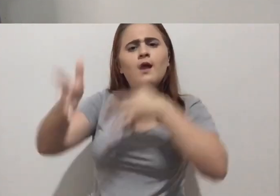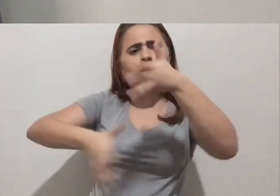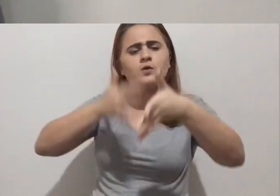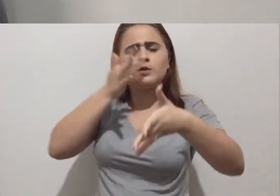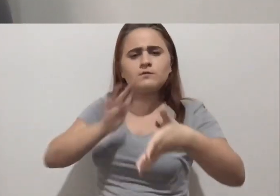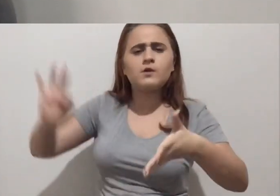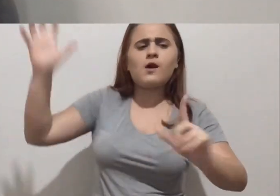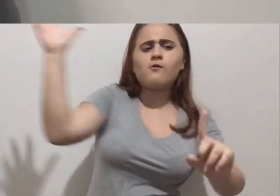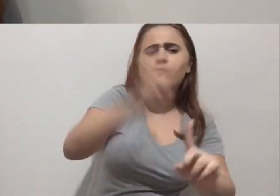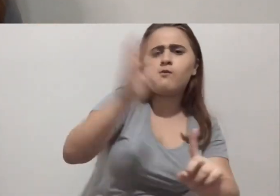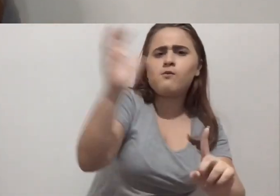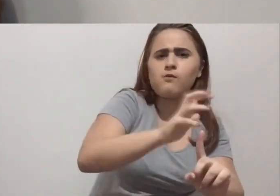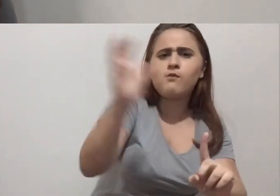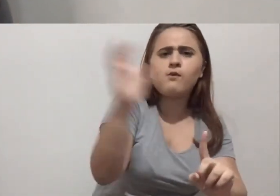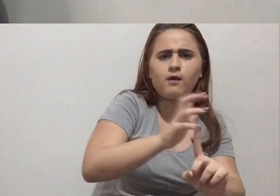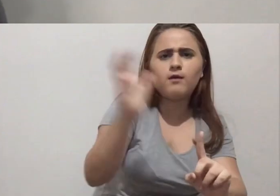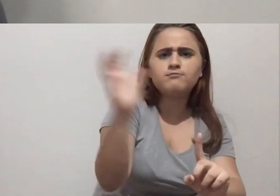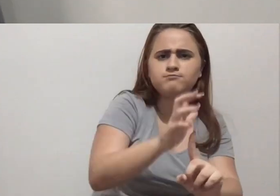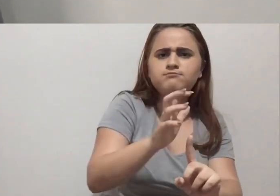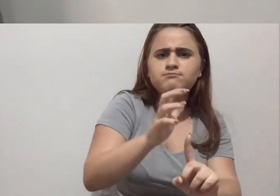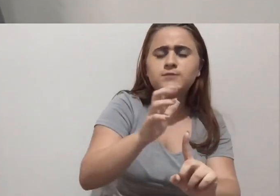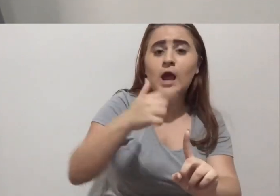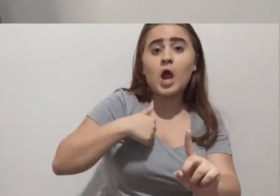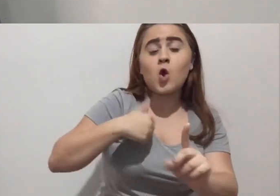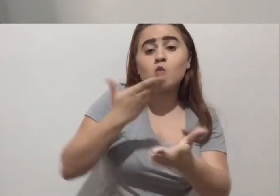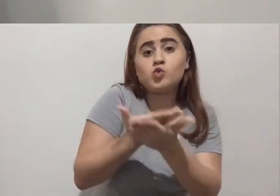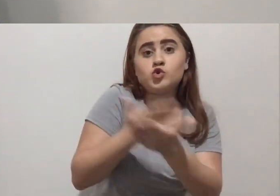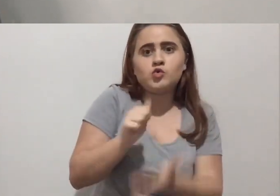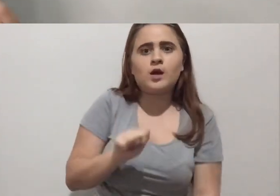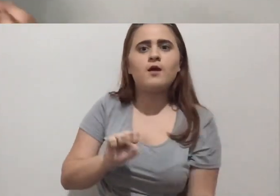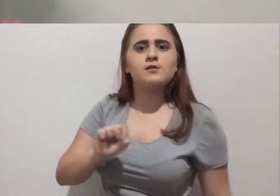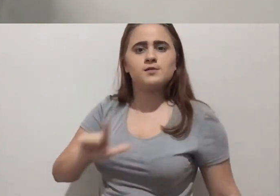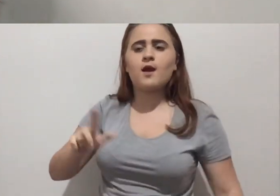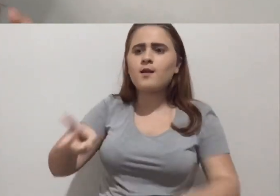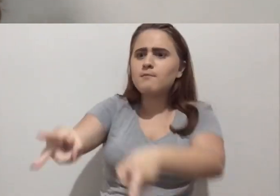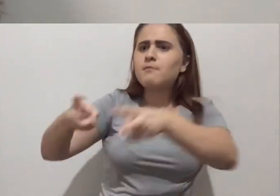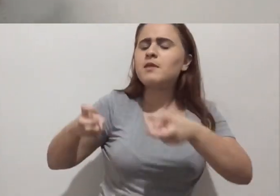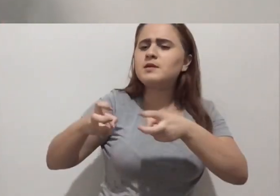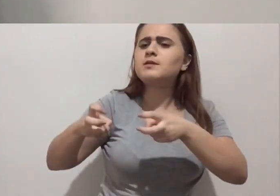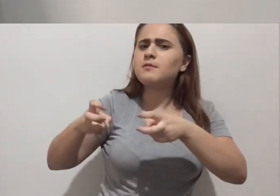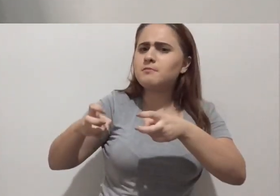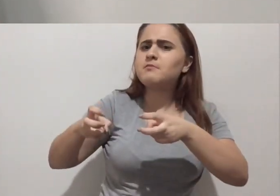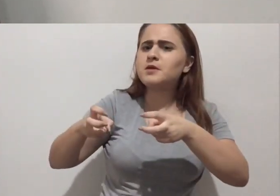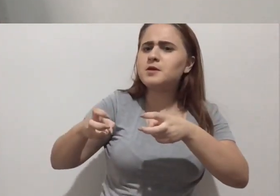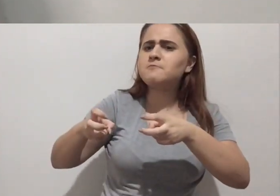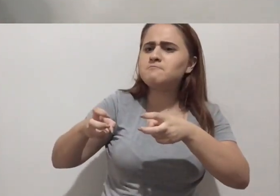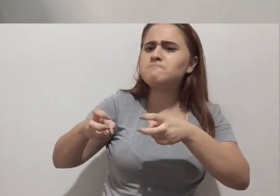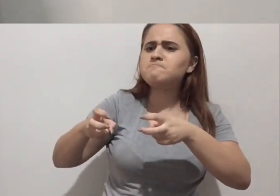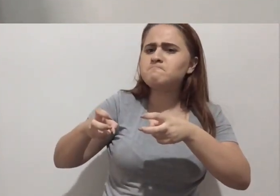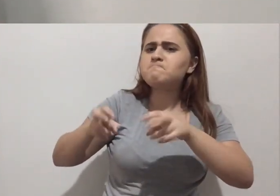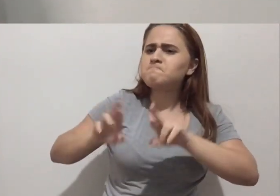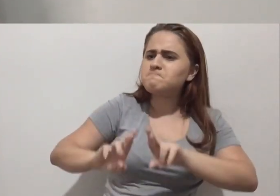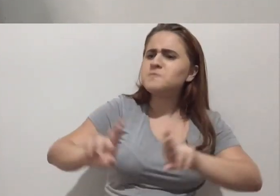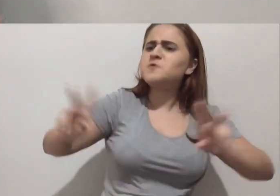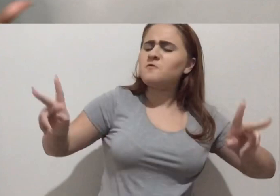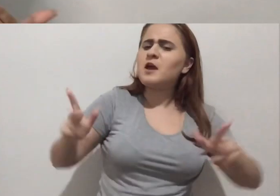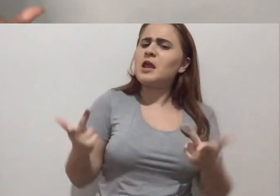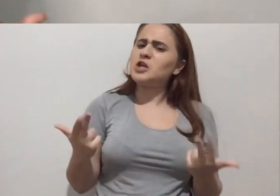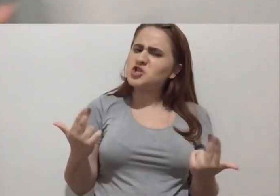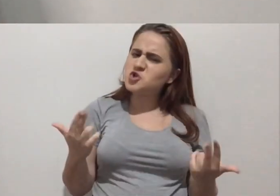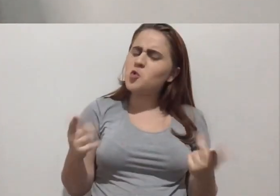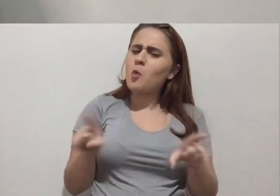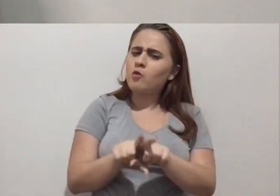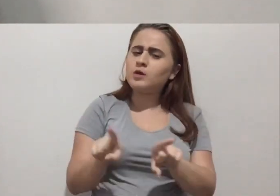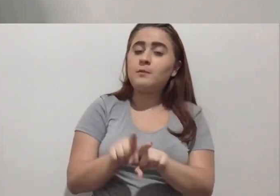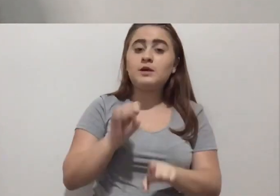de sinais americana, a SL, e eu percebi grandes diferenças. E assim é a Libras também. Se você for